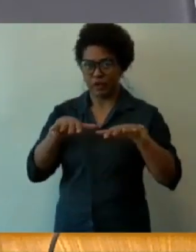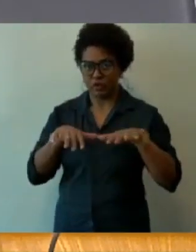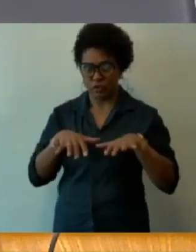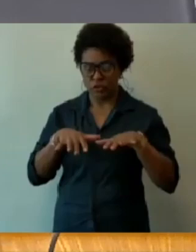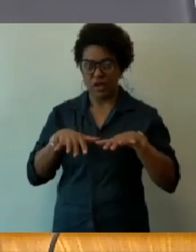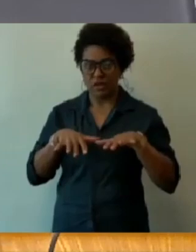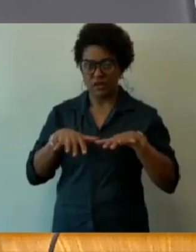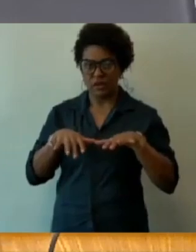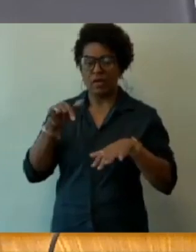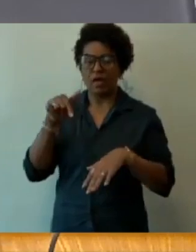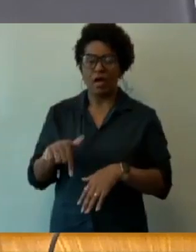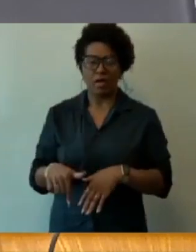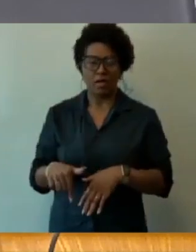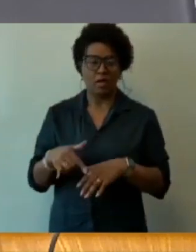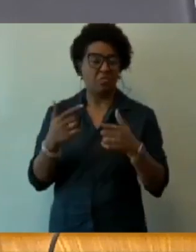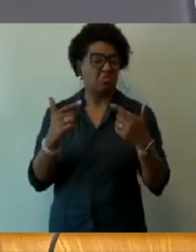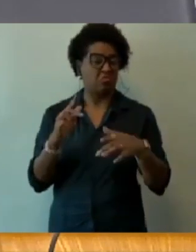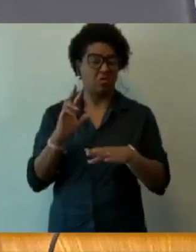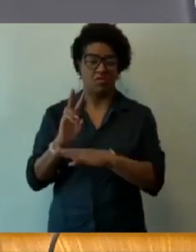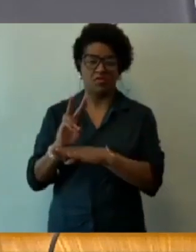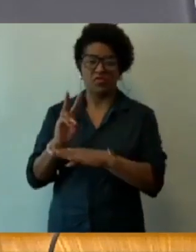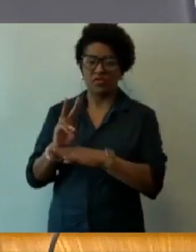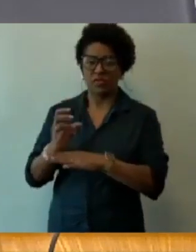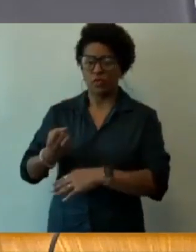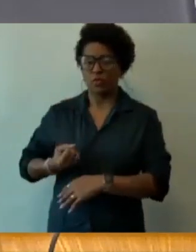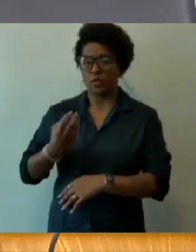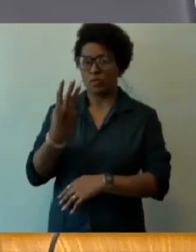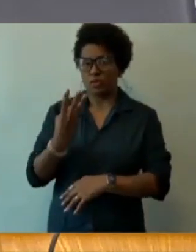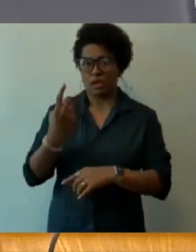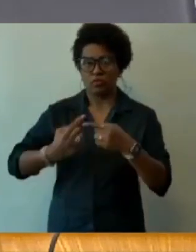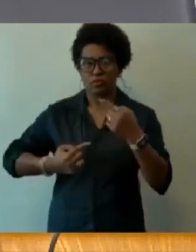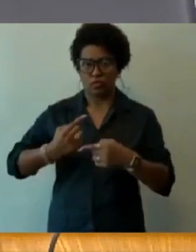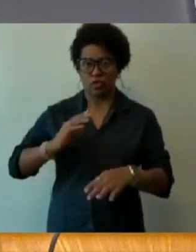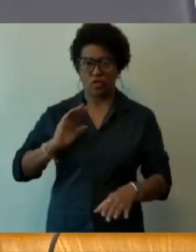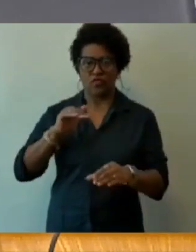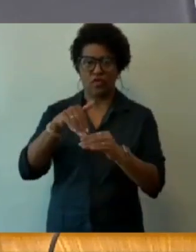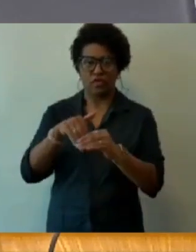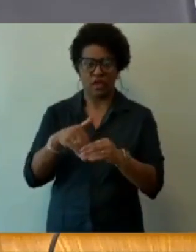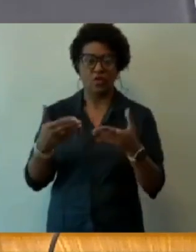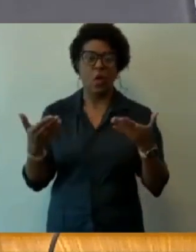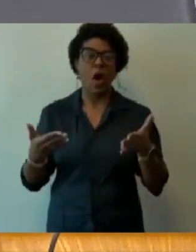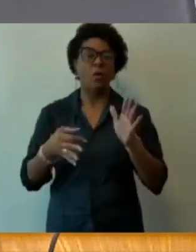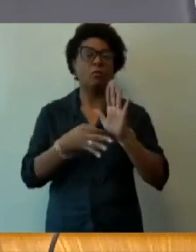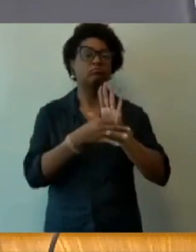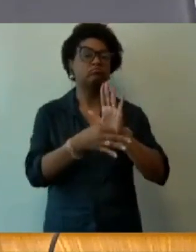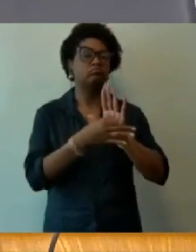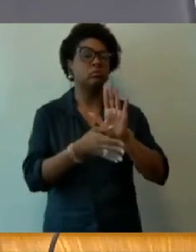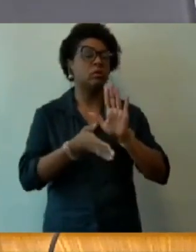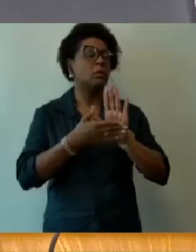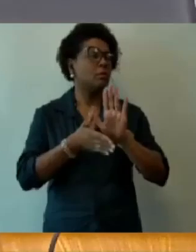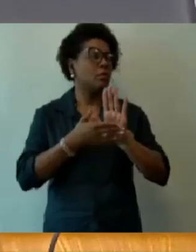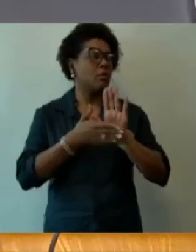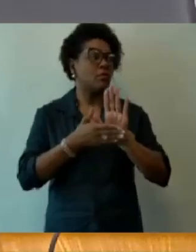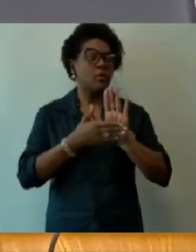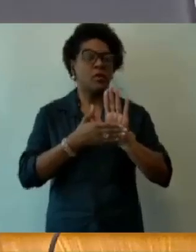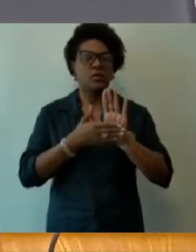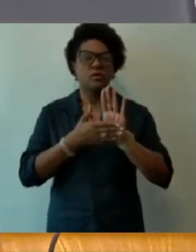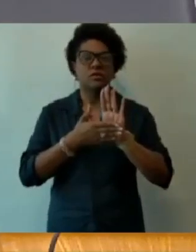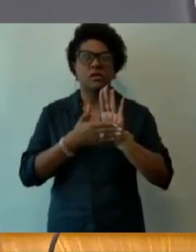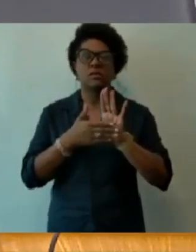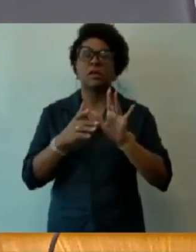Item 3, discussão e votação. Vamos agora para o parecer sobre proposições sujeitas,